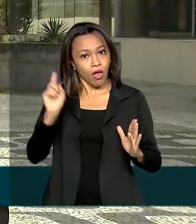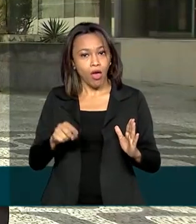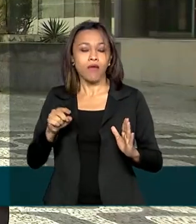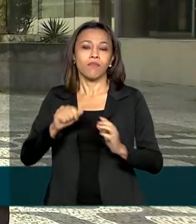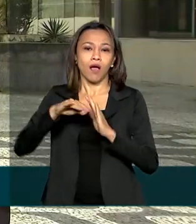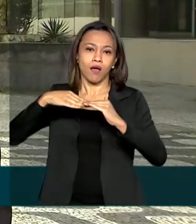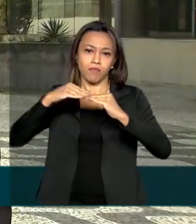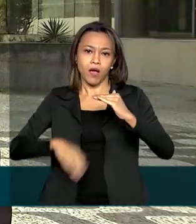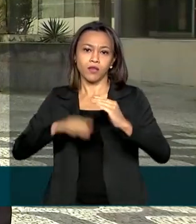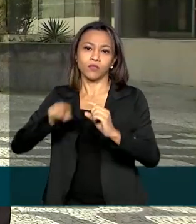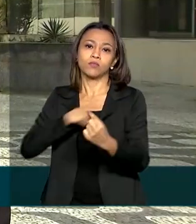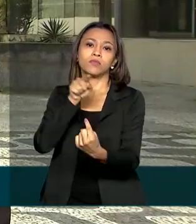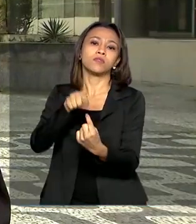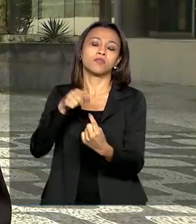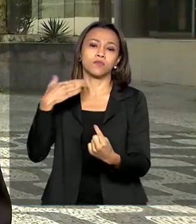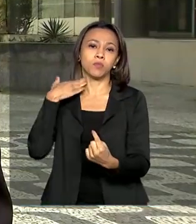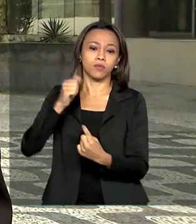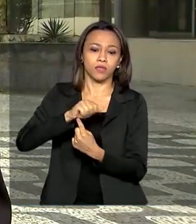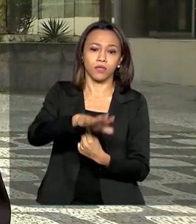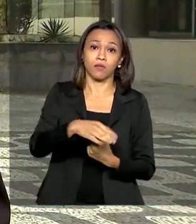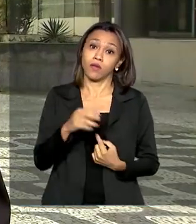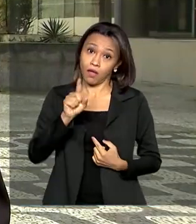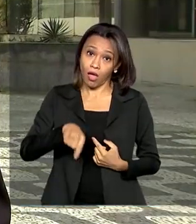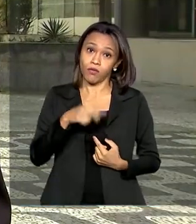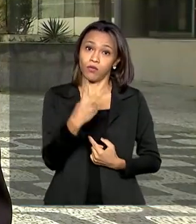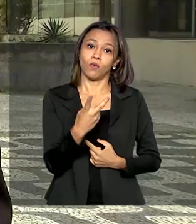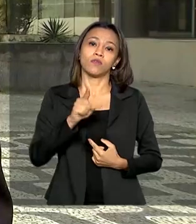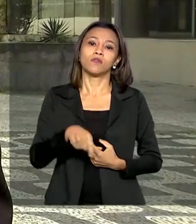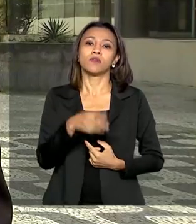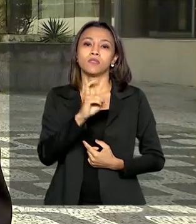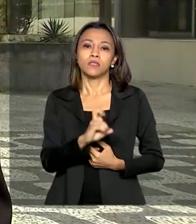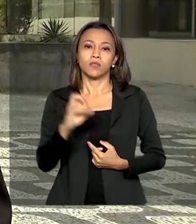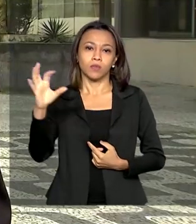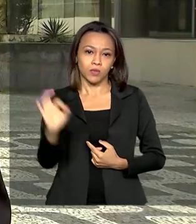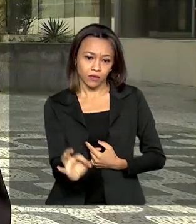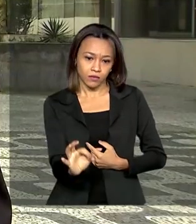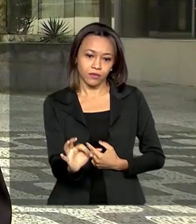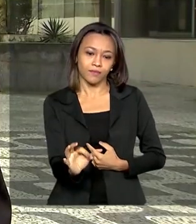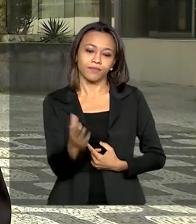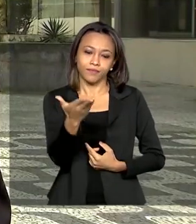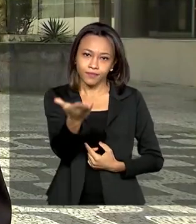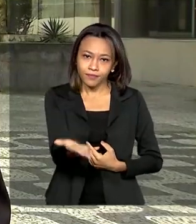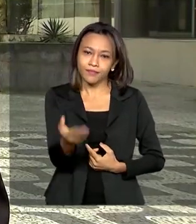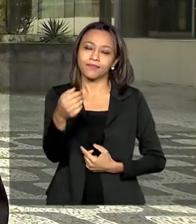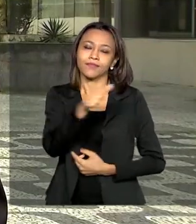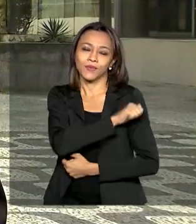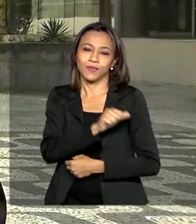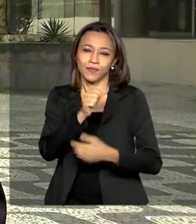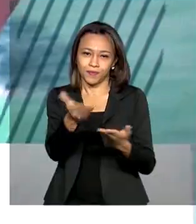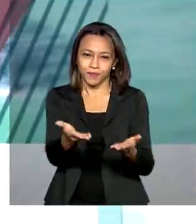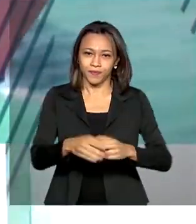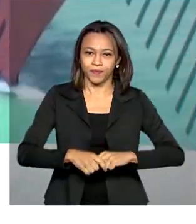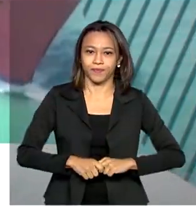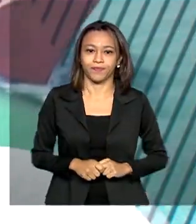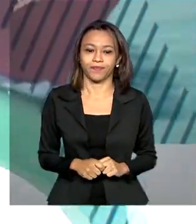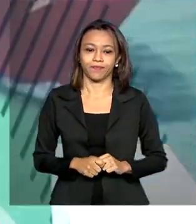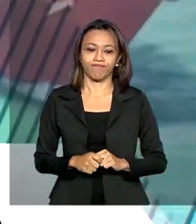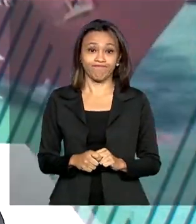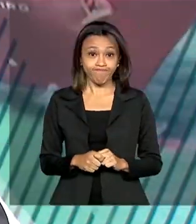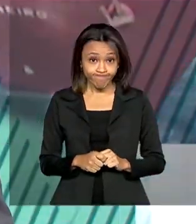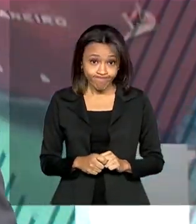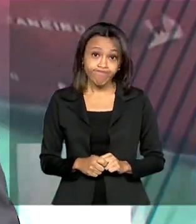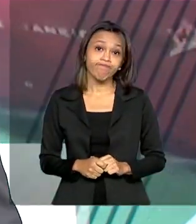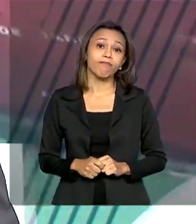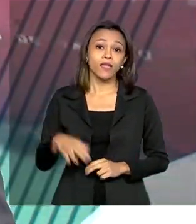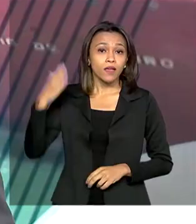Banco Central, que é de 2,5%. No Rio de Janeiro, Maurício de Almeida para o governo agora. E o